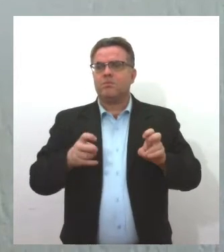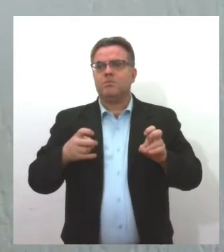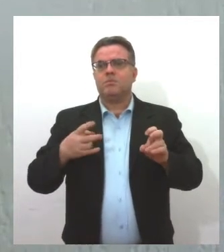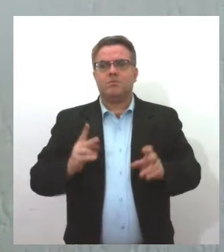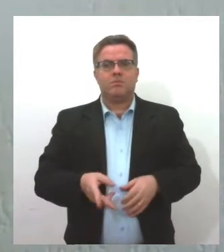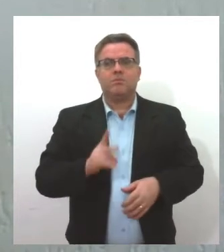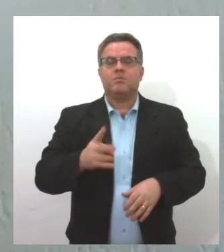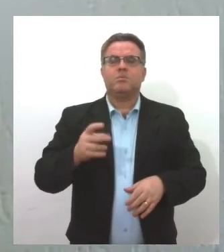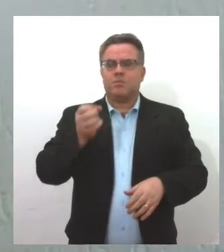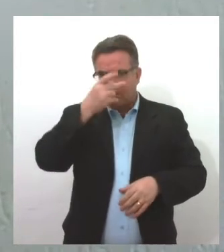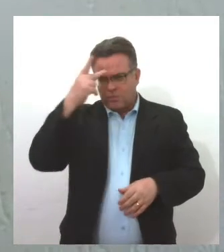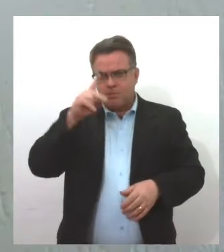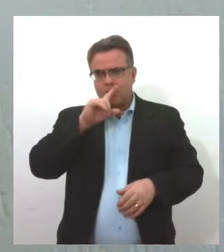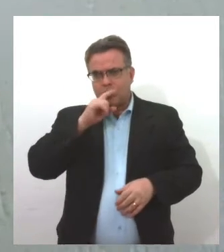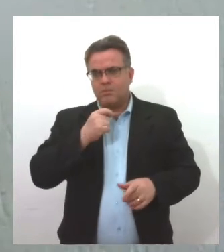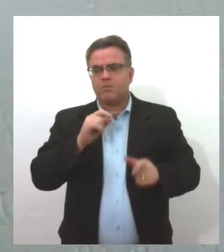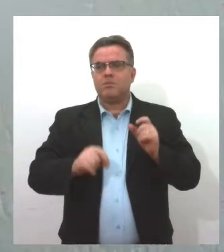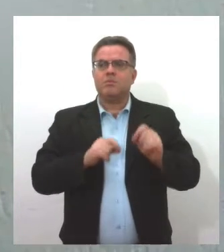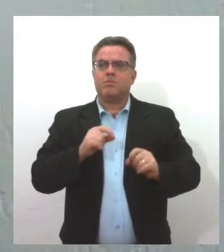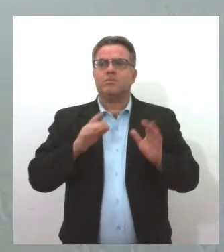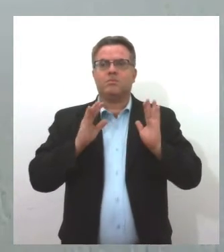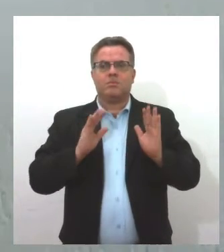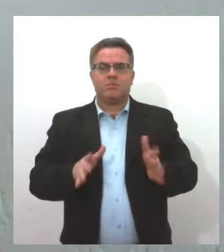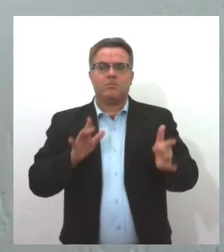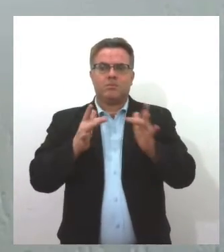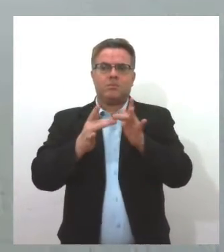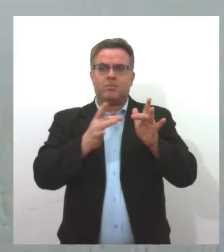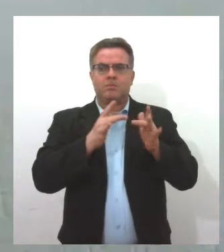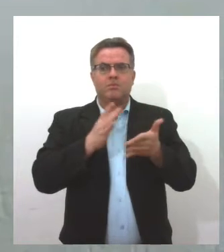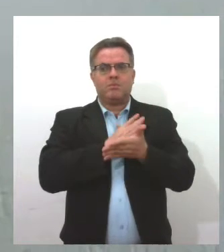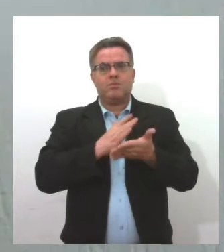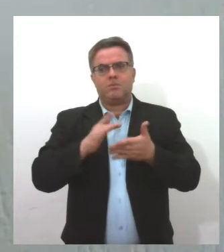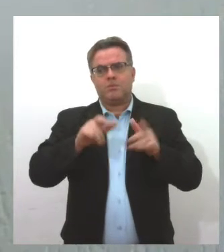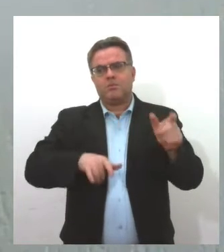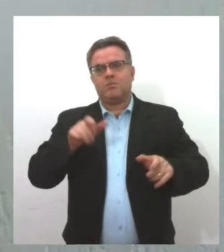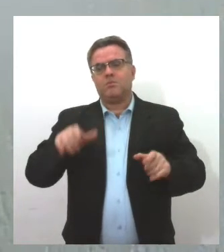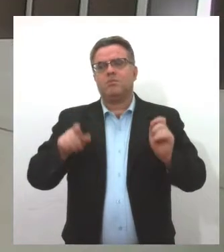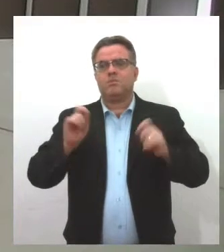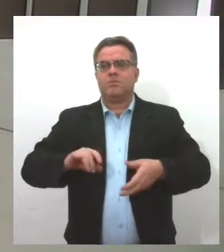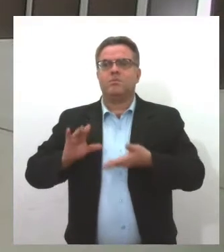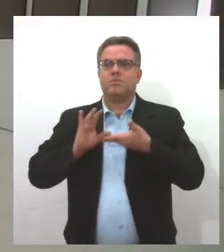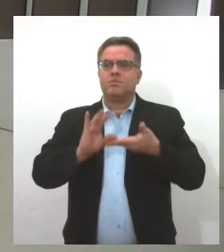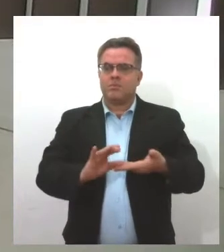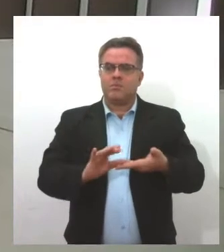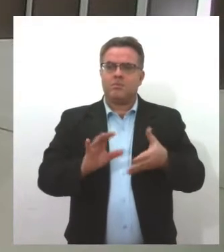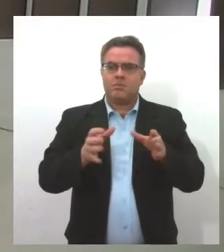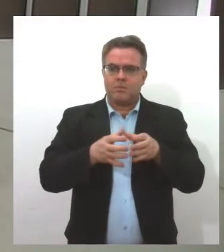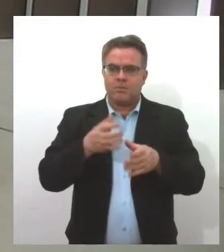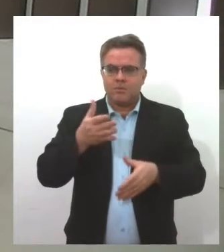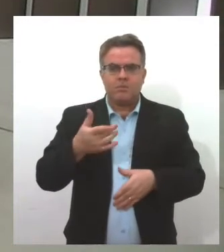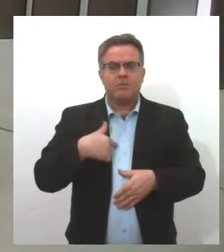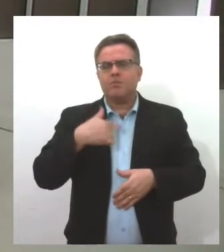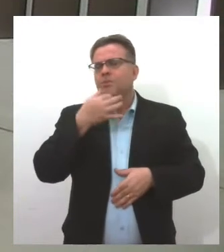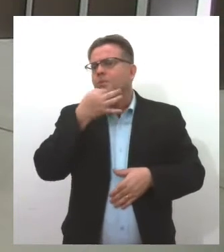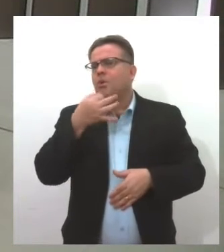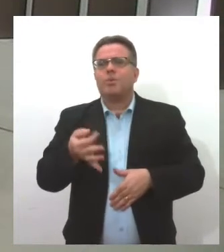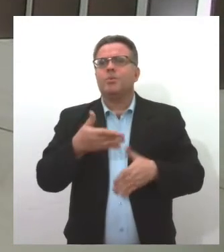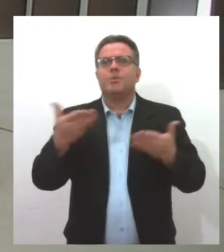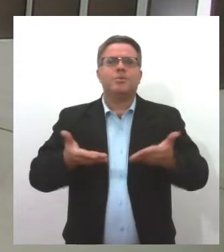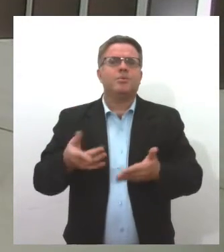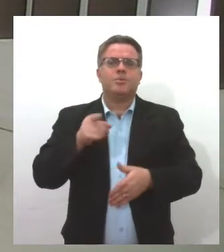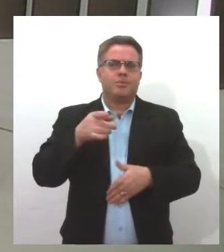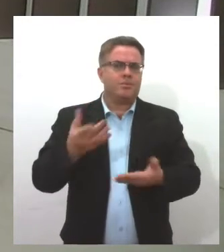com a prefeitura de Aracaju, já estão em contato com alguns empresários para patrocinar o grupo? O que vocês estão pensando neste momento?